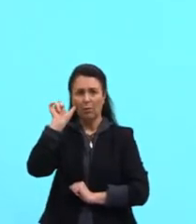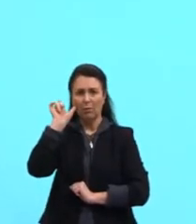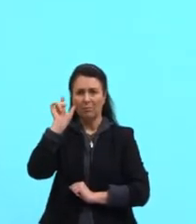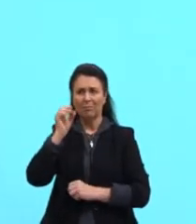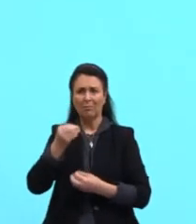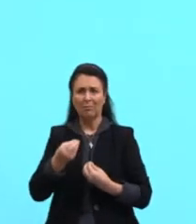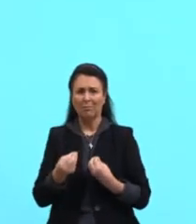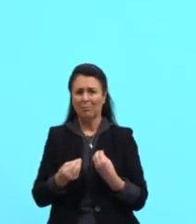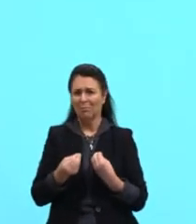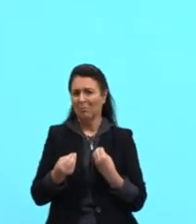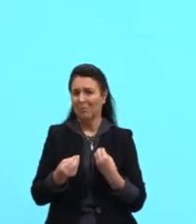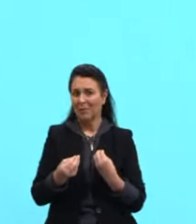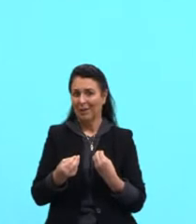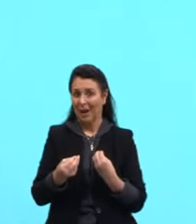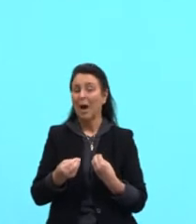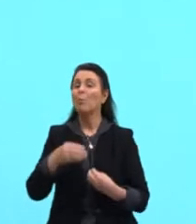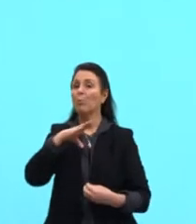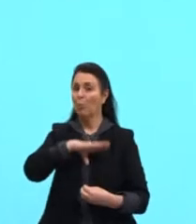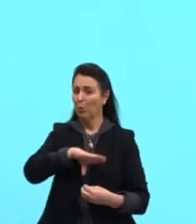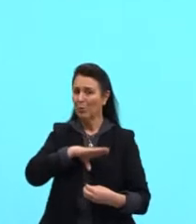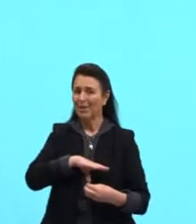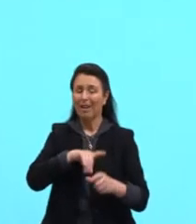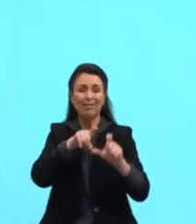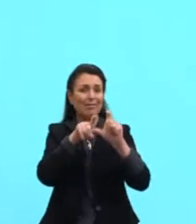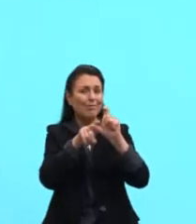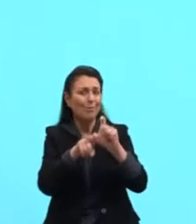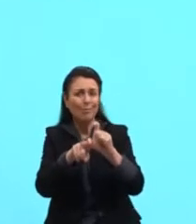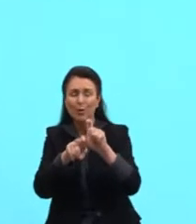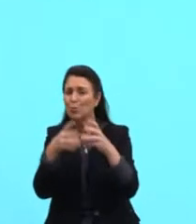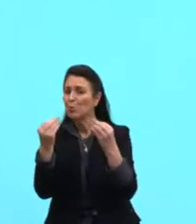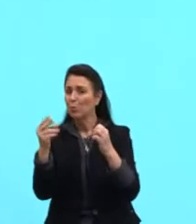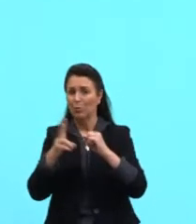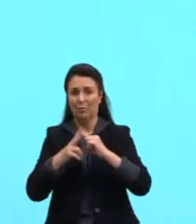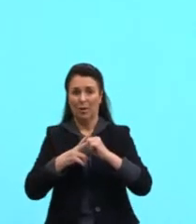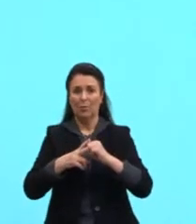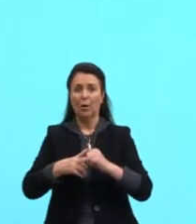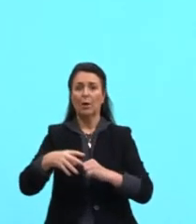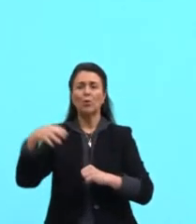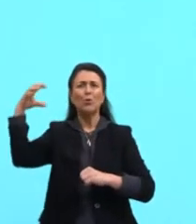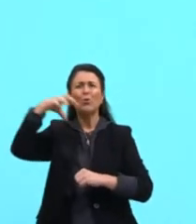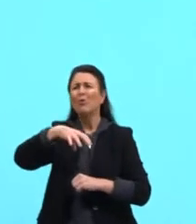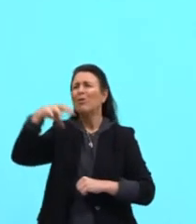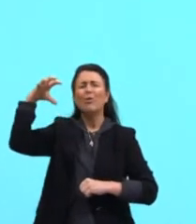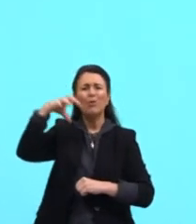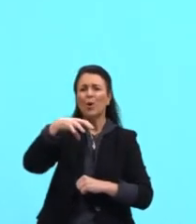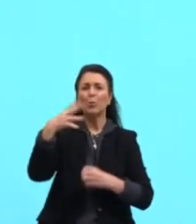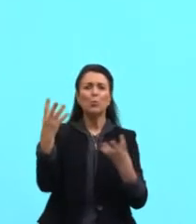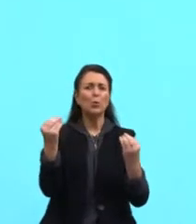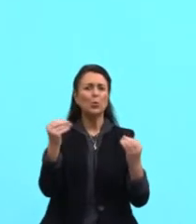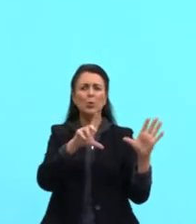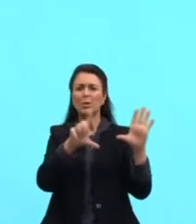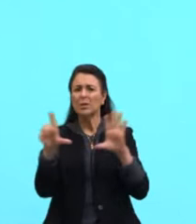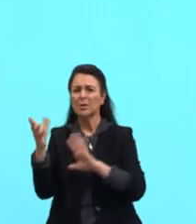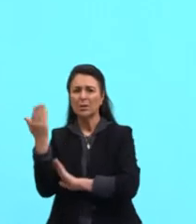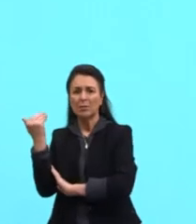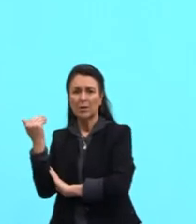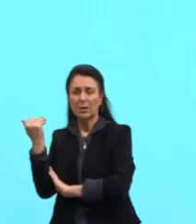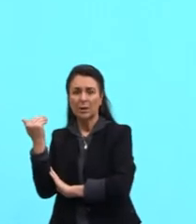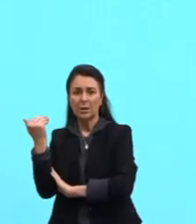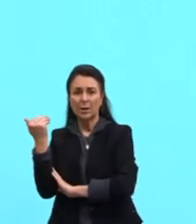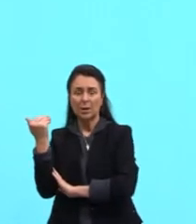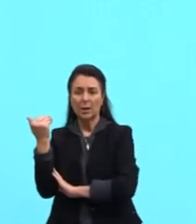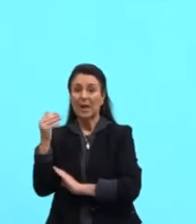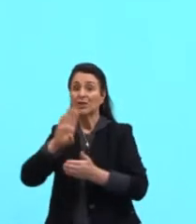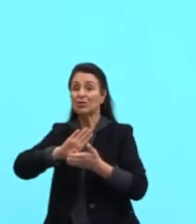portuguesa é dependente do verbo. Certo? Choveu muito a semana passada. Vou retirar o verbo neutro, né? Chouver.